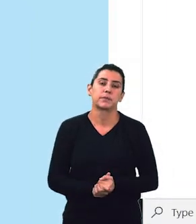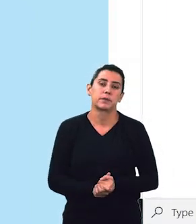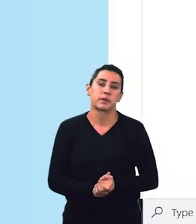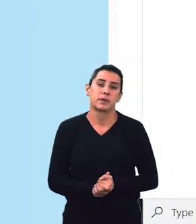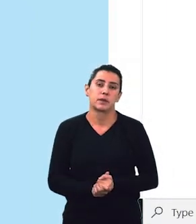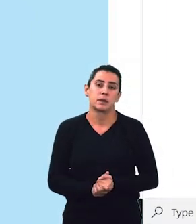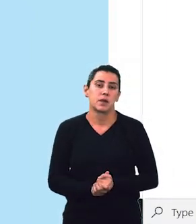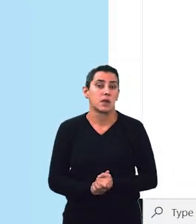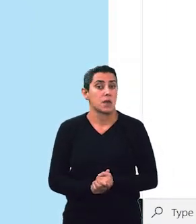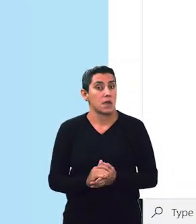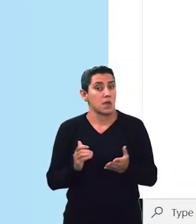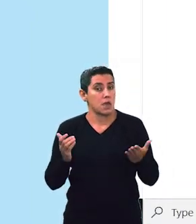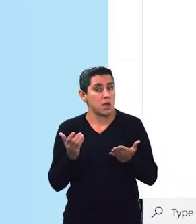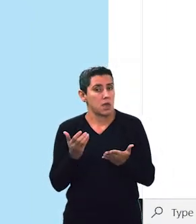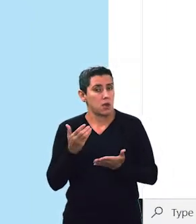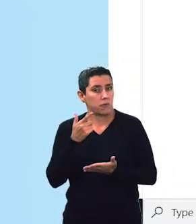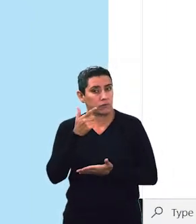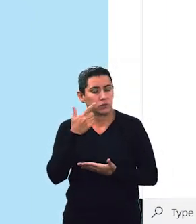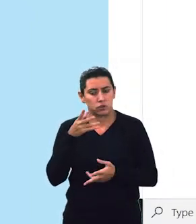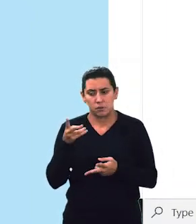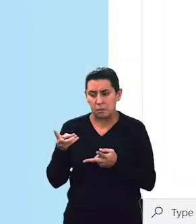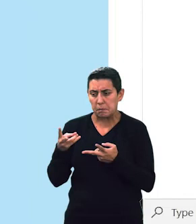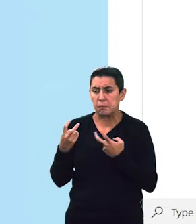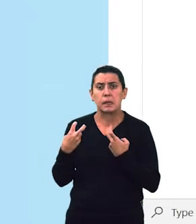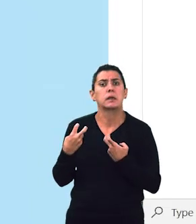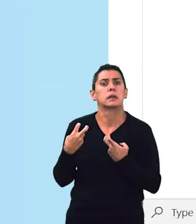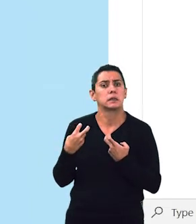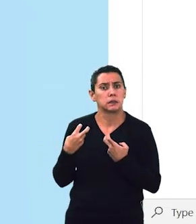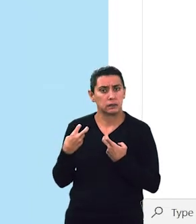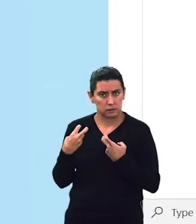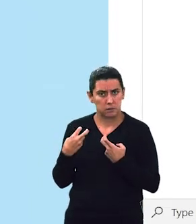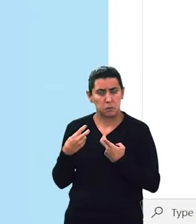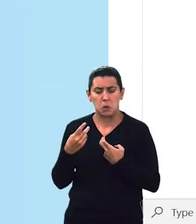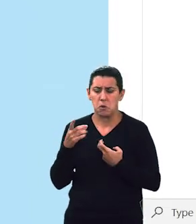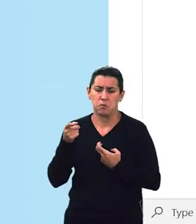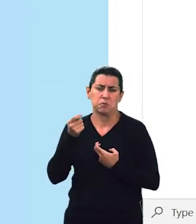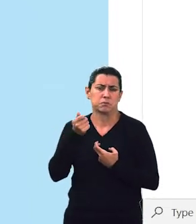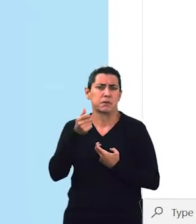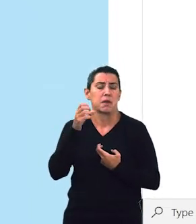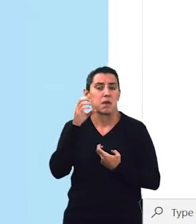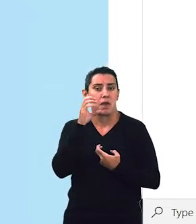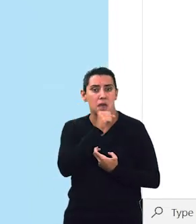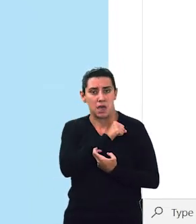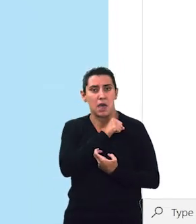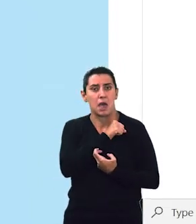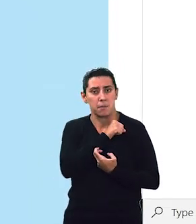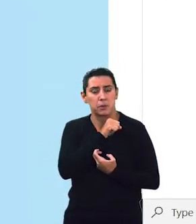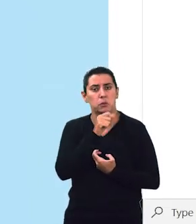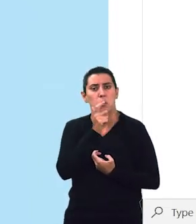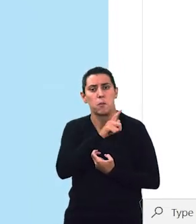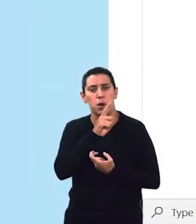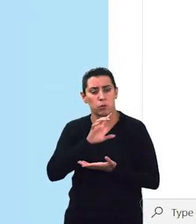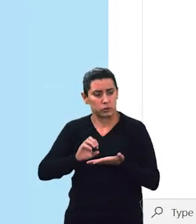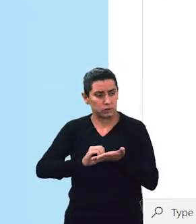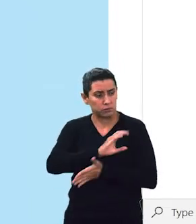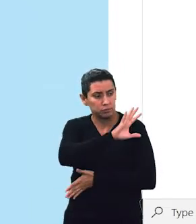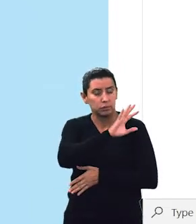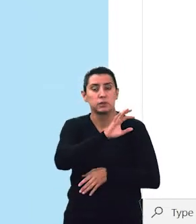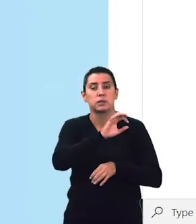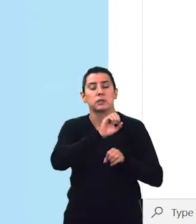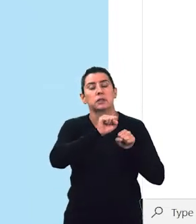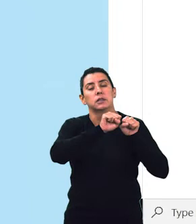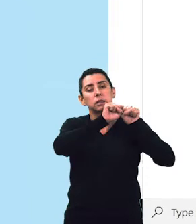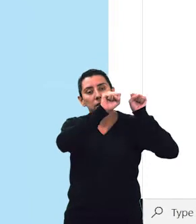como vocês podem observar, eu estou pensando até aqui. Bem rápido, ok? Está ocorrendo o deployment aqui do serviço, do